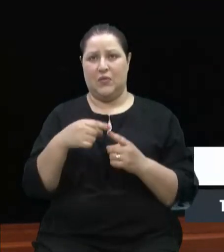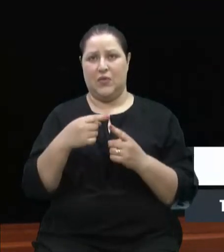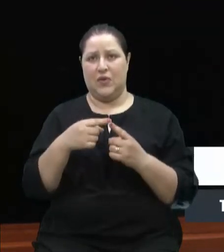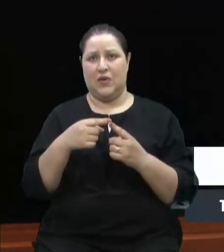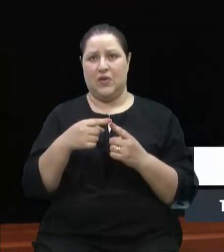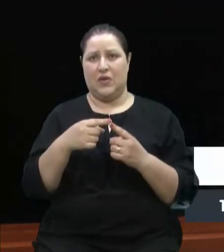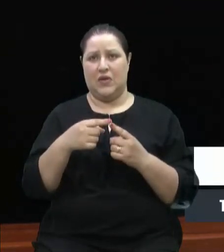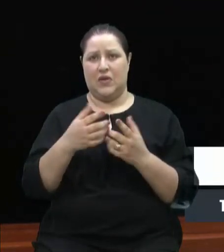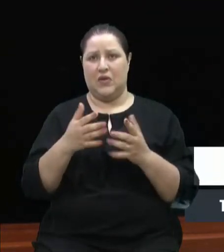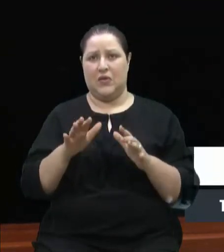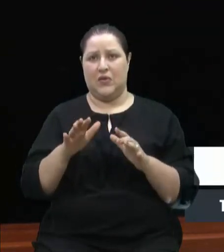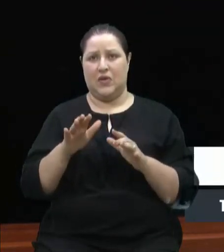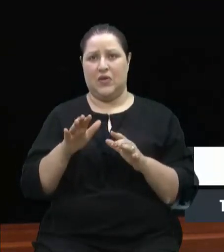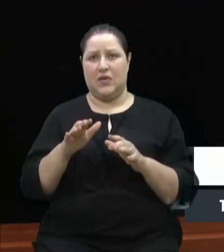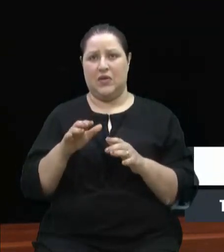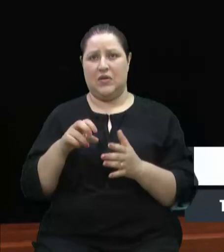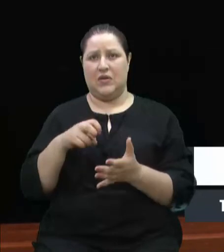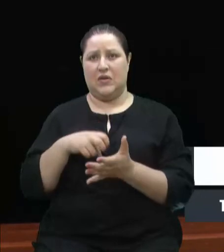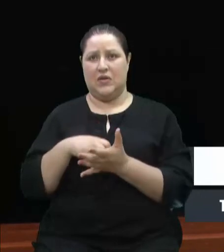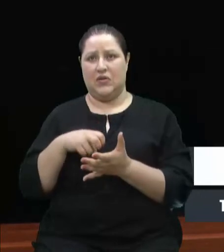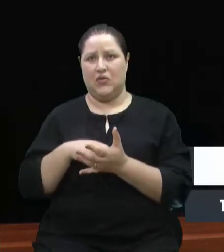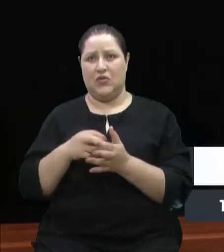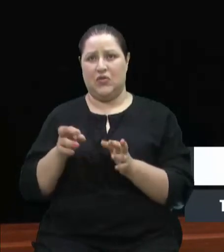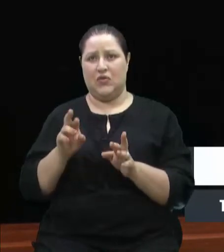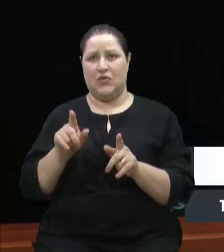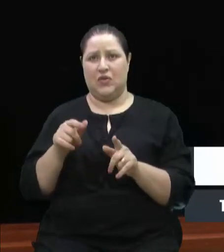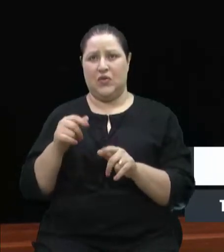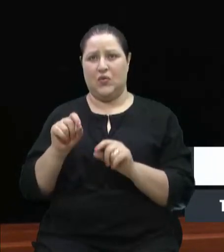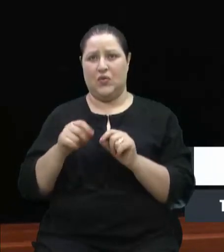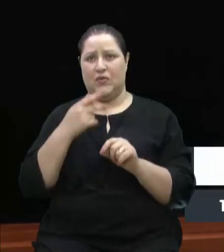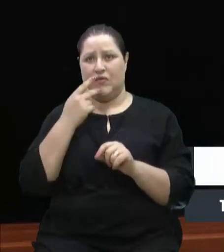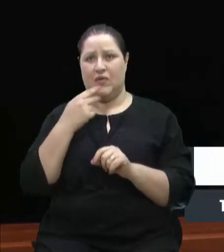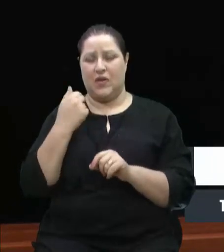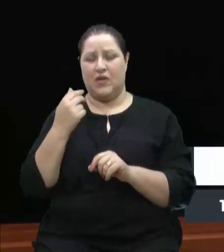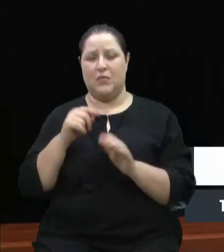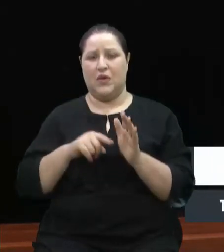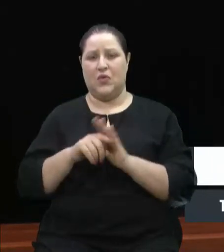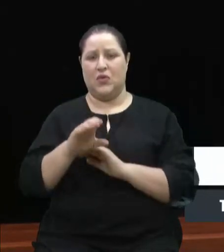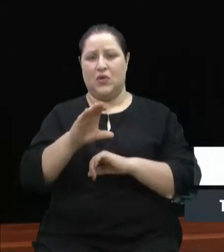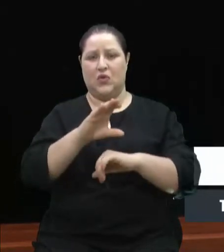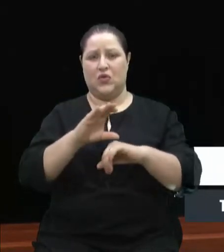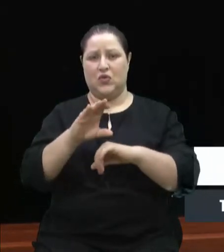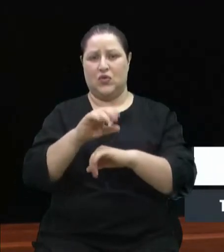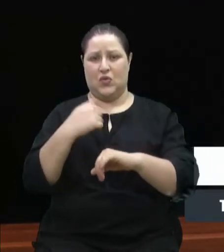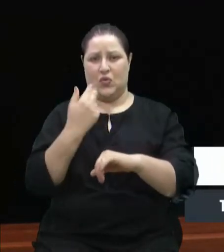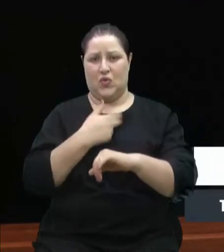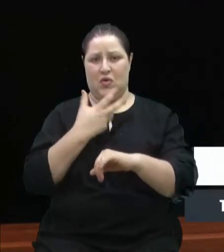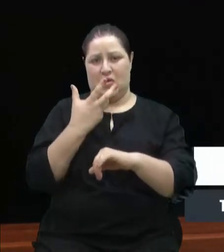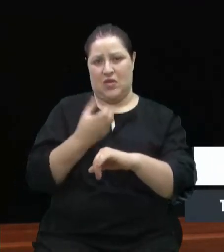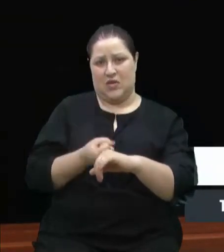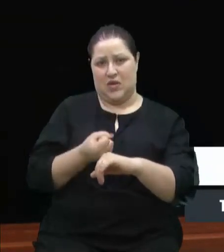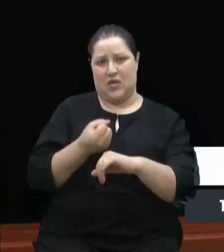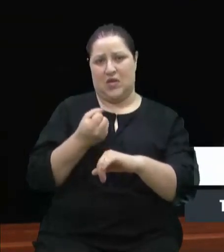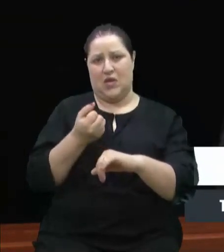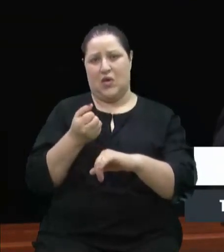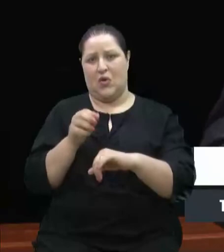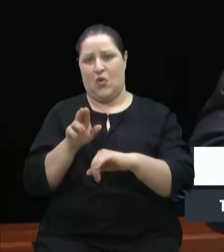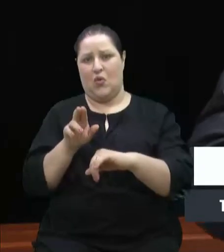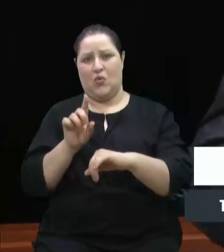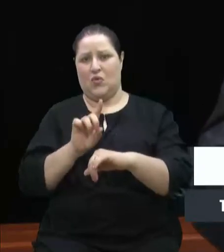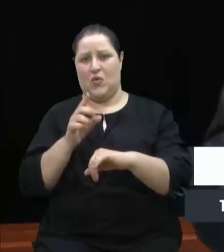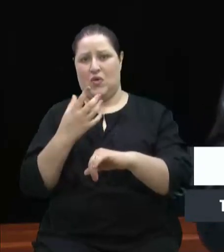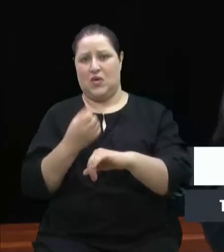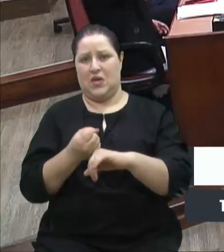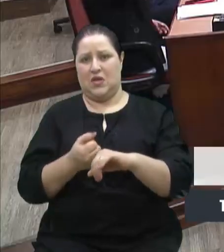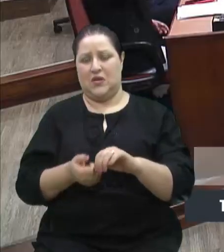se diz. Então, somos contra a Constituição ou somos a favor? Nesse caso, eu gostaria de saber isso. Obrigado, presidente.